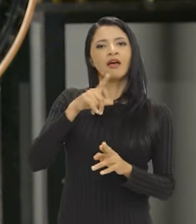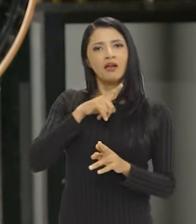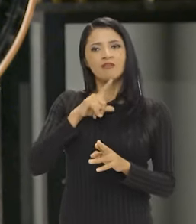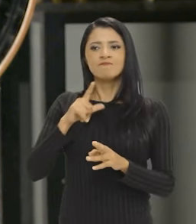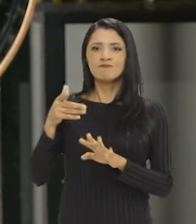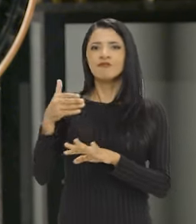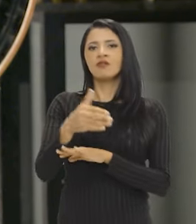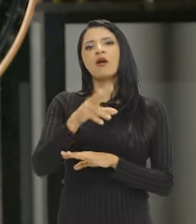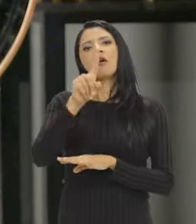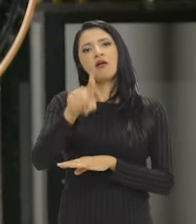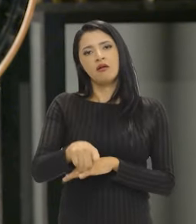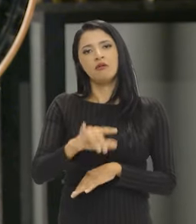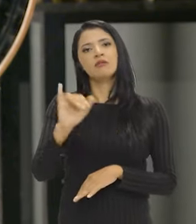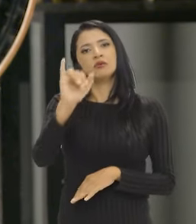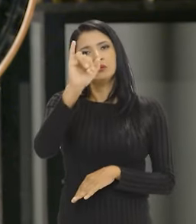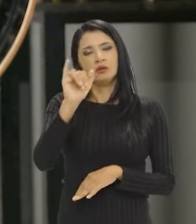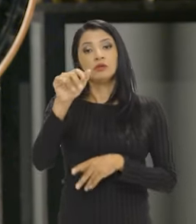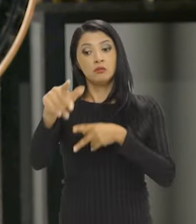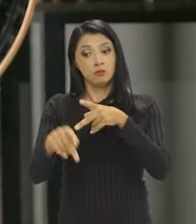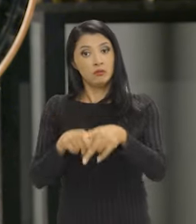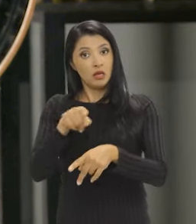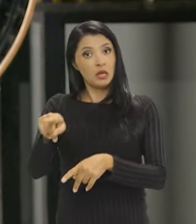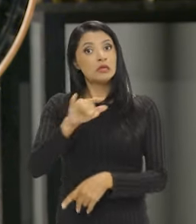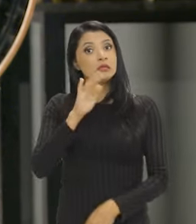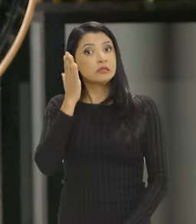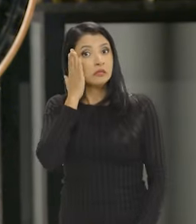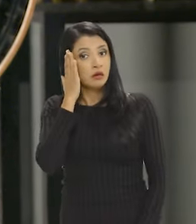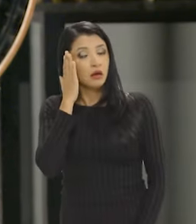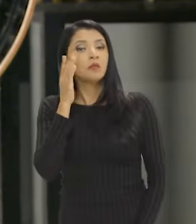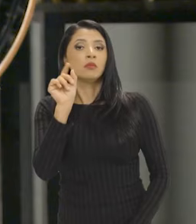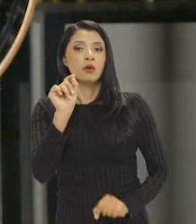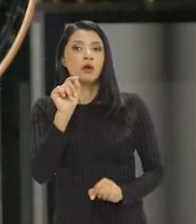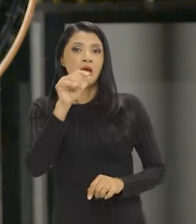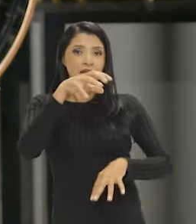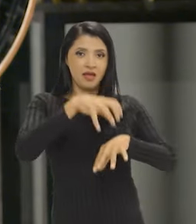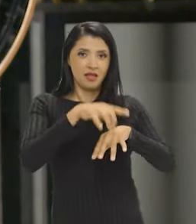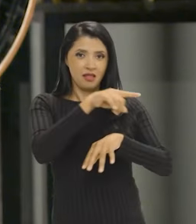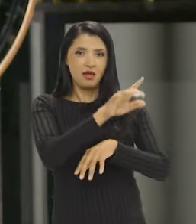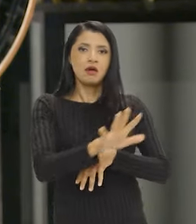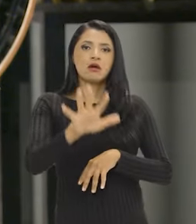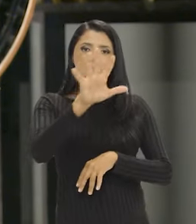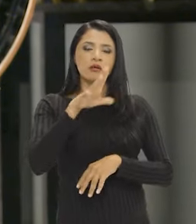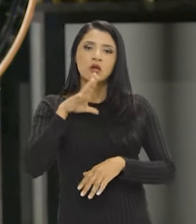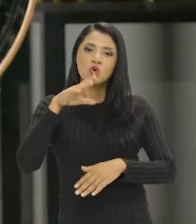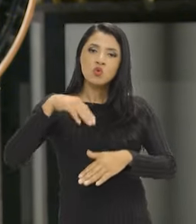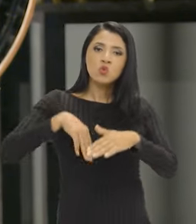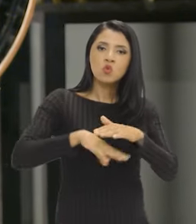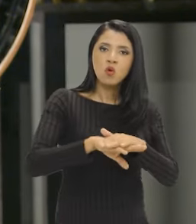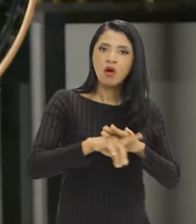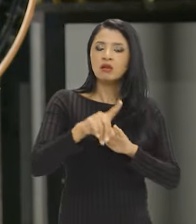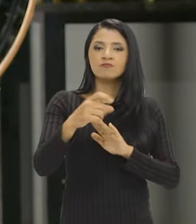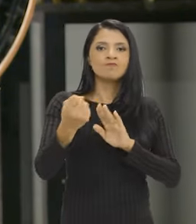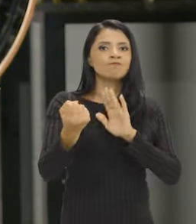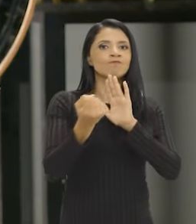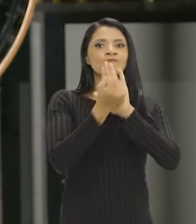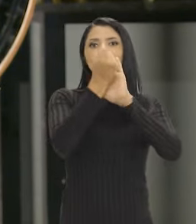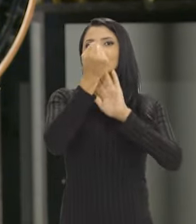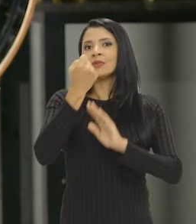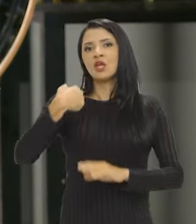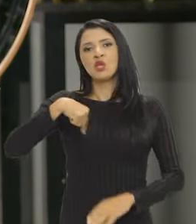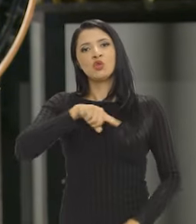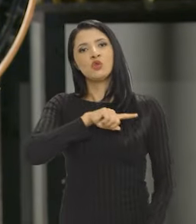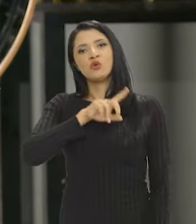expectativa. E é por isso que é importante que a população saiba que o Arquivo Nacional, ele guarda o patrimônio da nossa